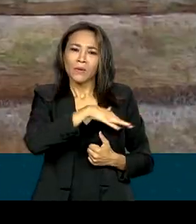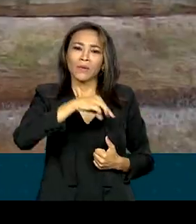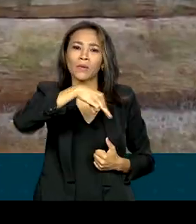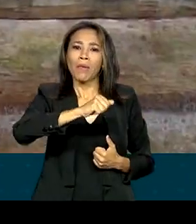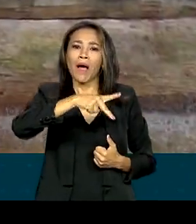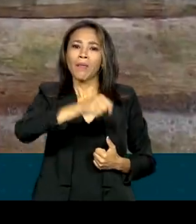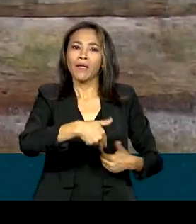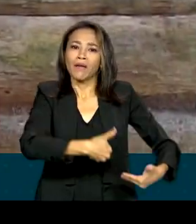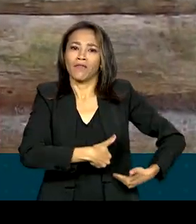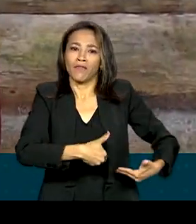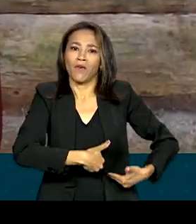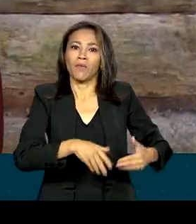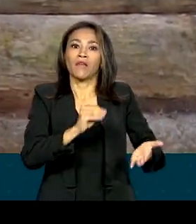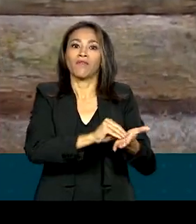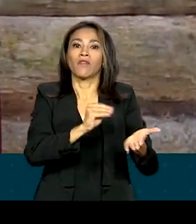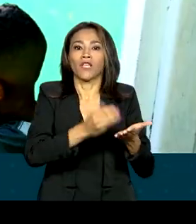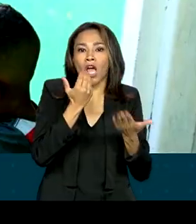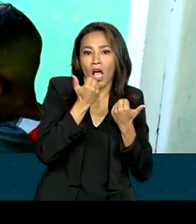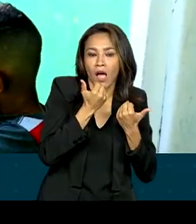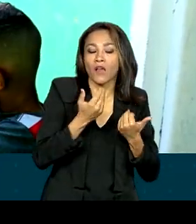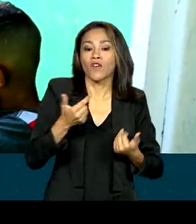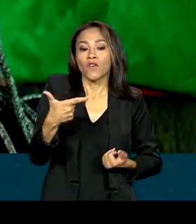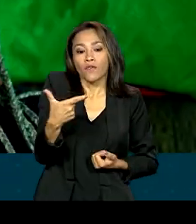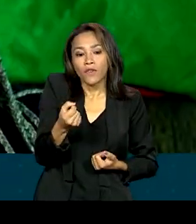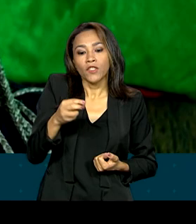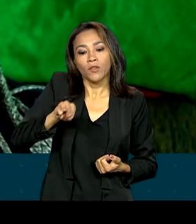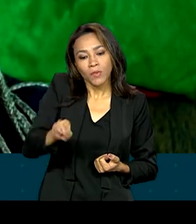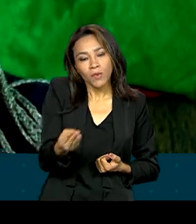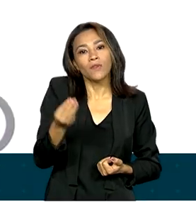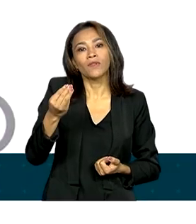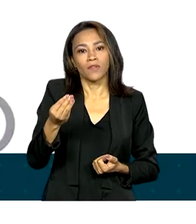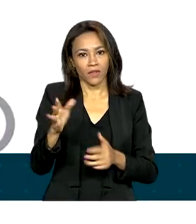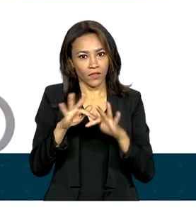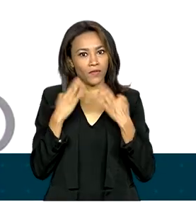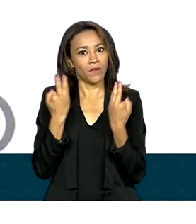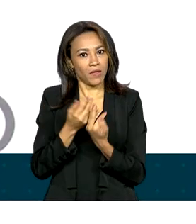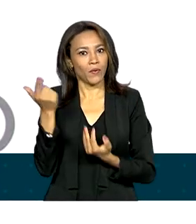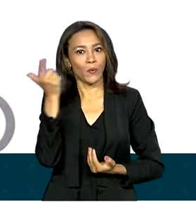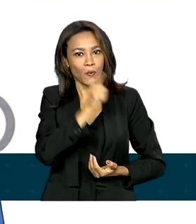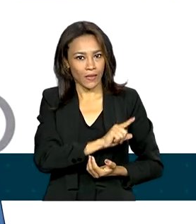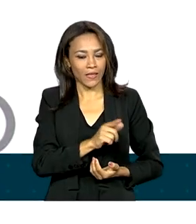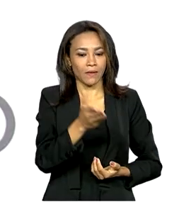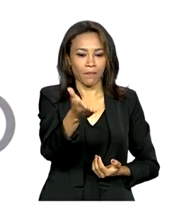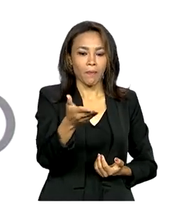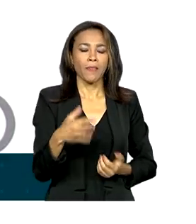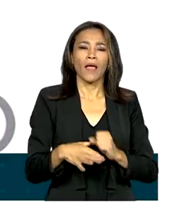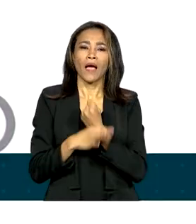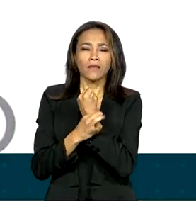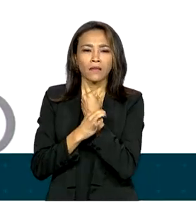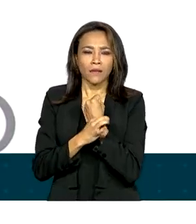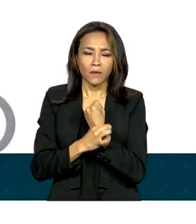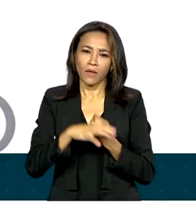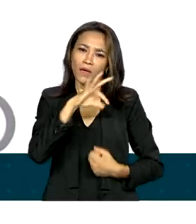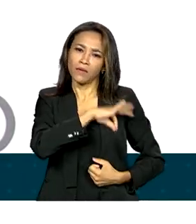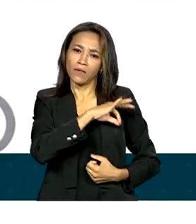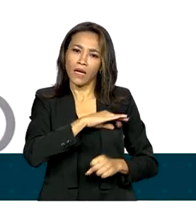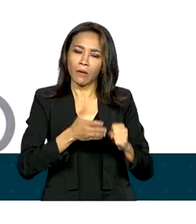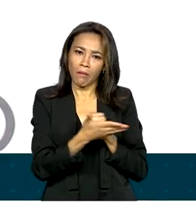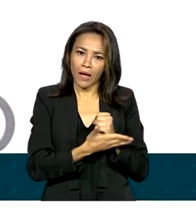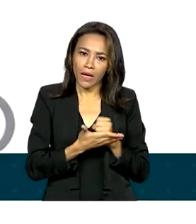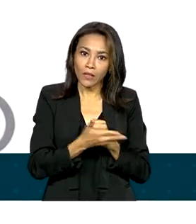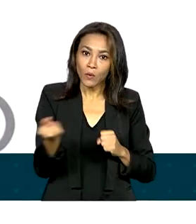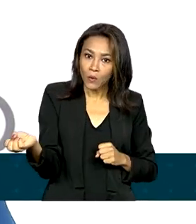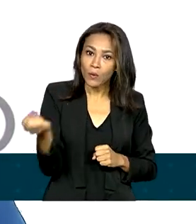alimentar. 20 milhões de famílias serão beneficiadas. Além de garantir uma renda básica, o novo